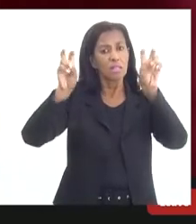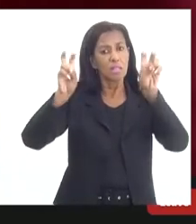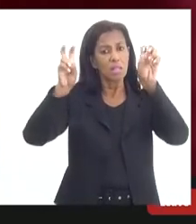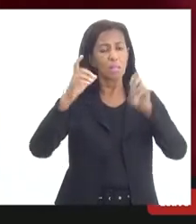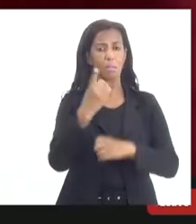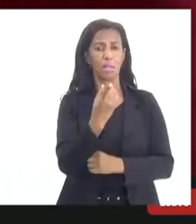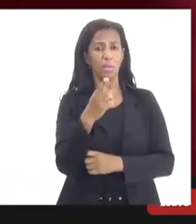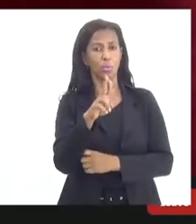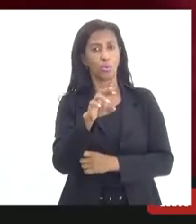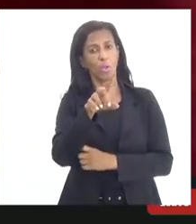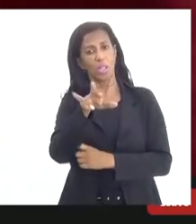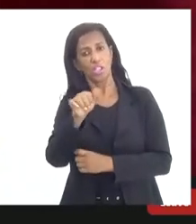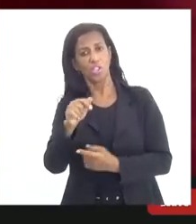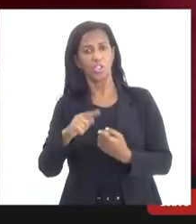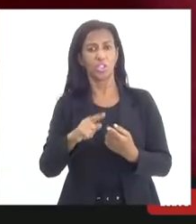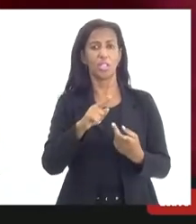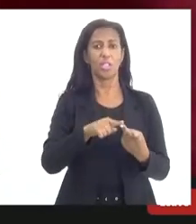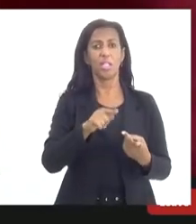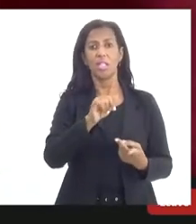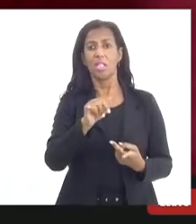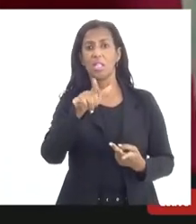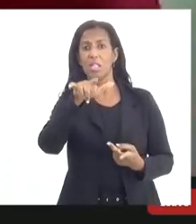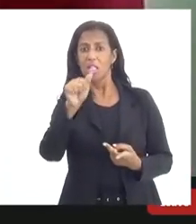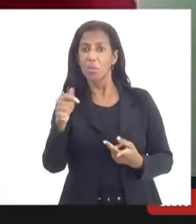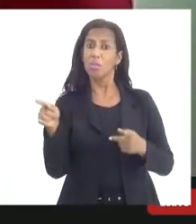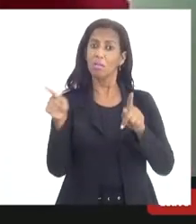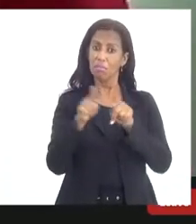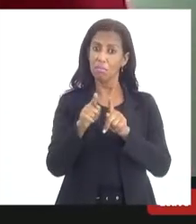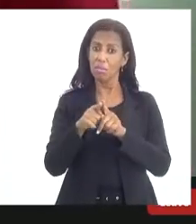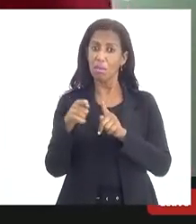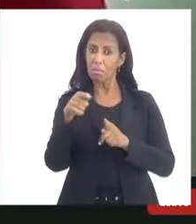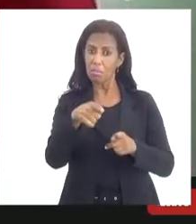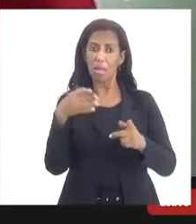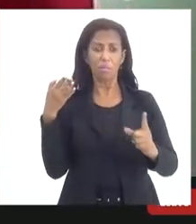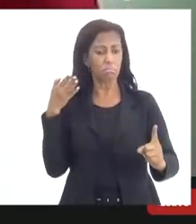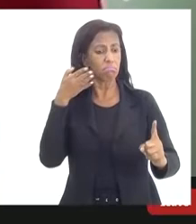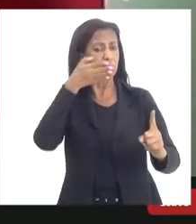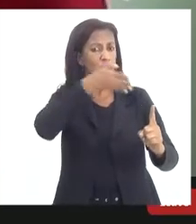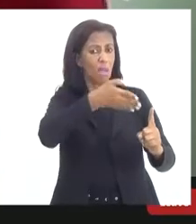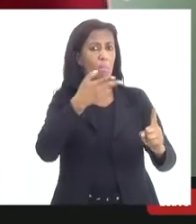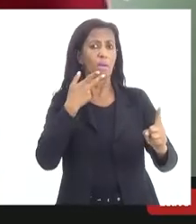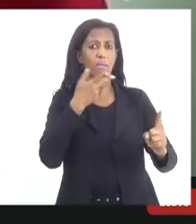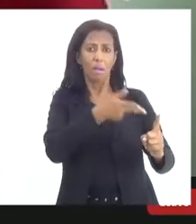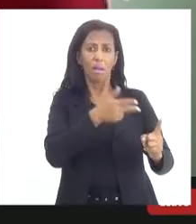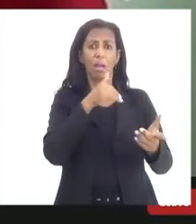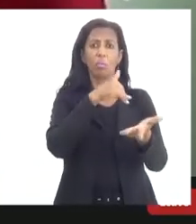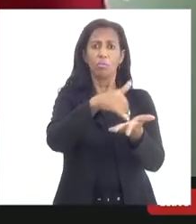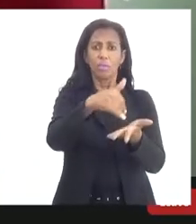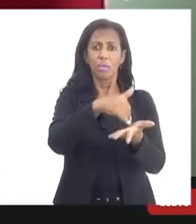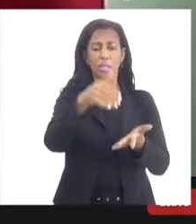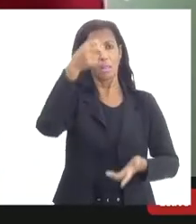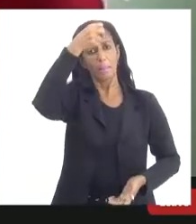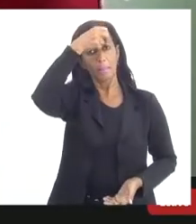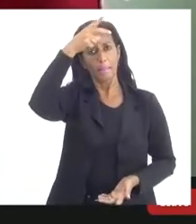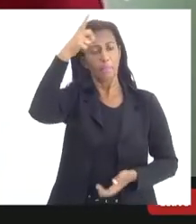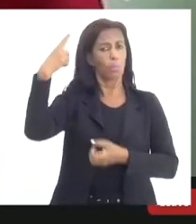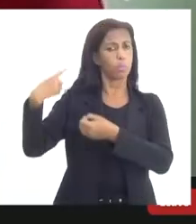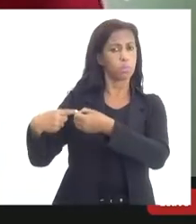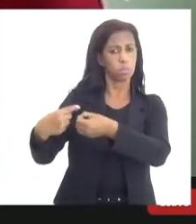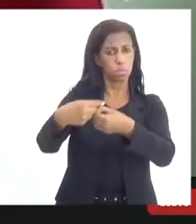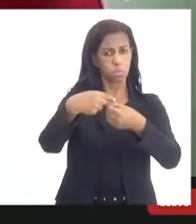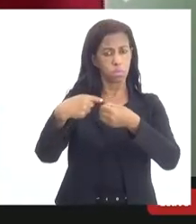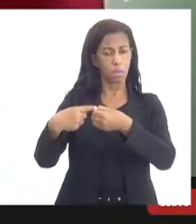Cristina e a doutora Ilza para fazerem para falarem diretamente com os secretários municipais tá